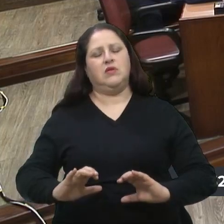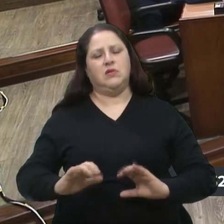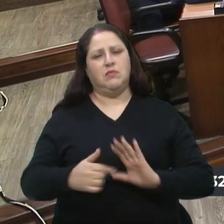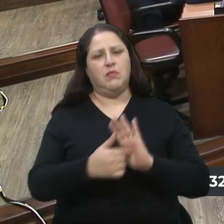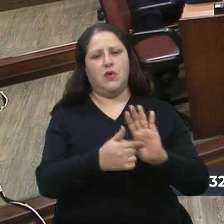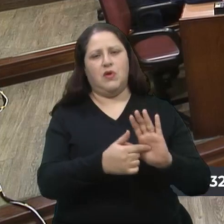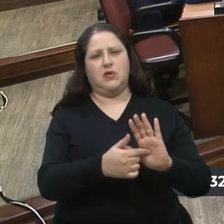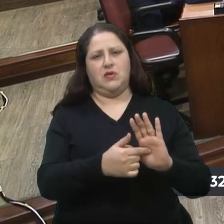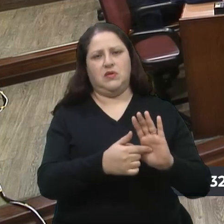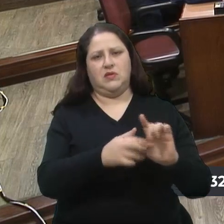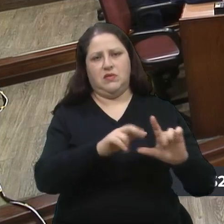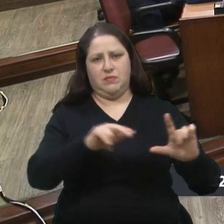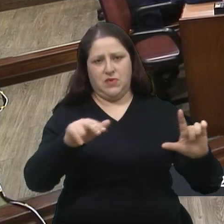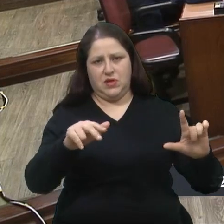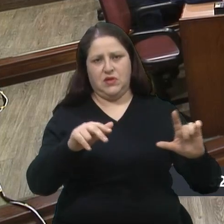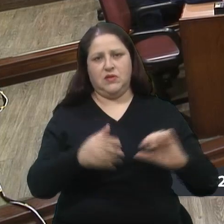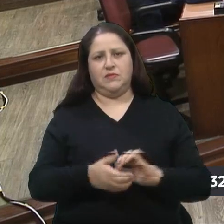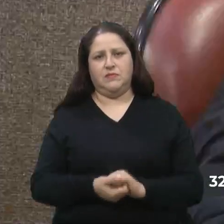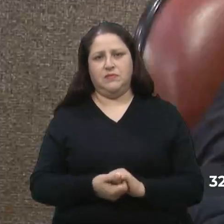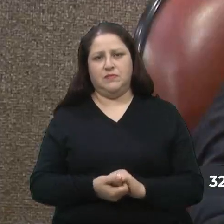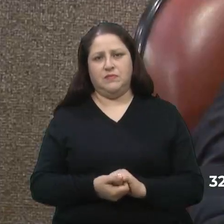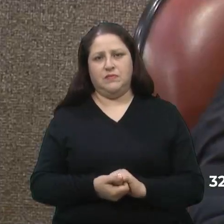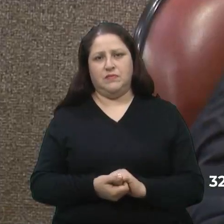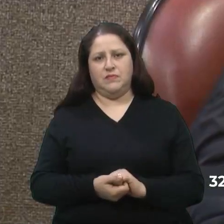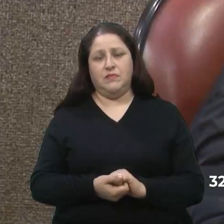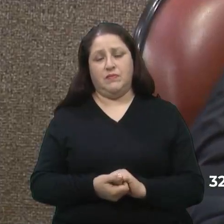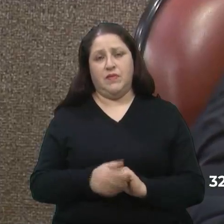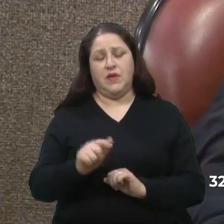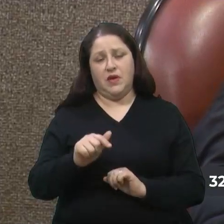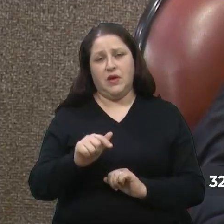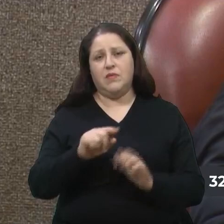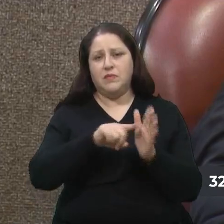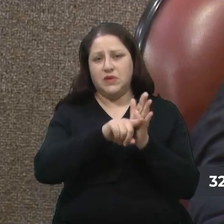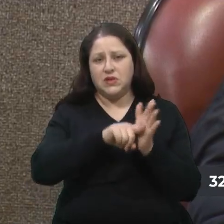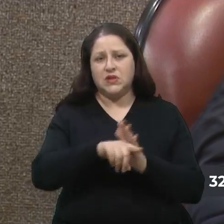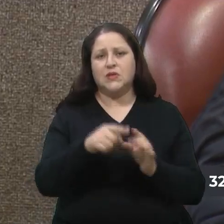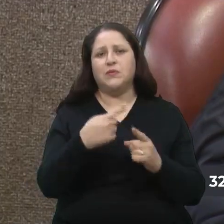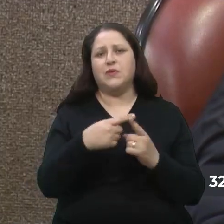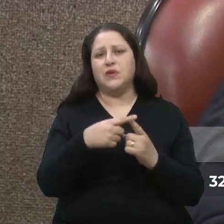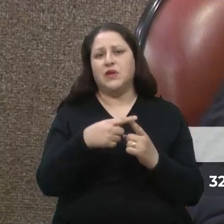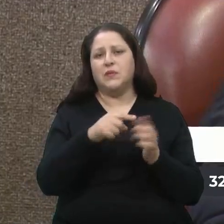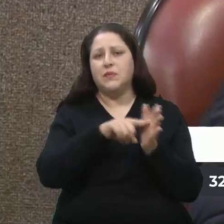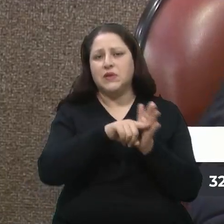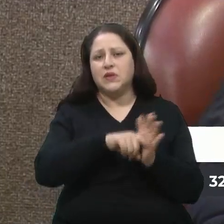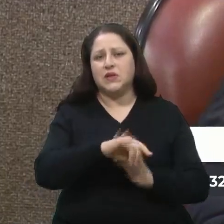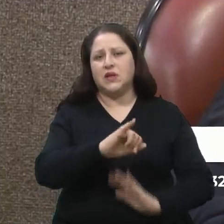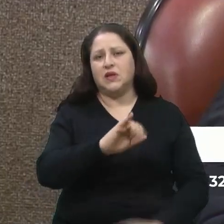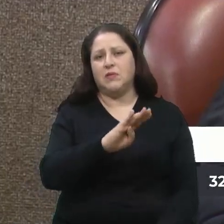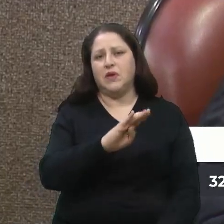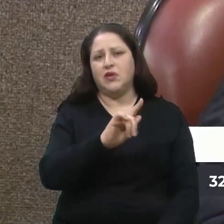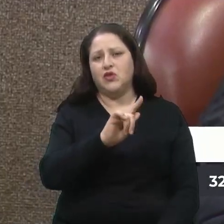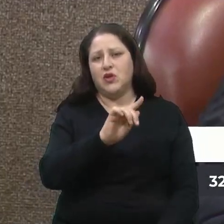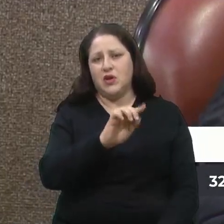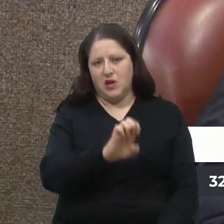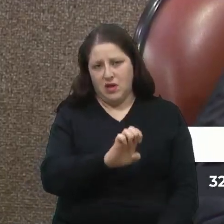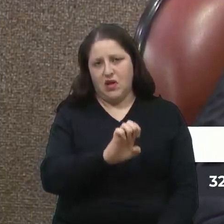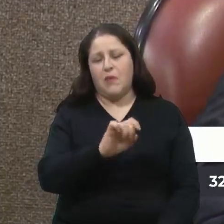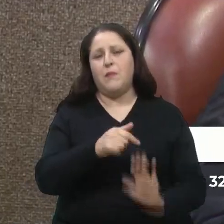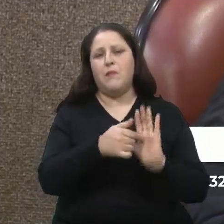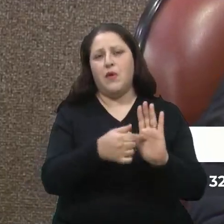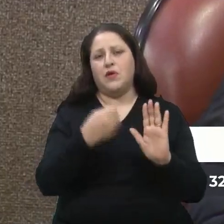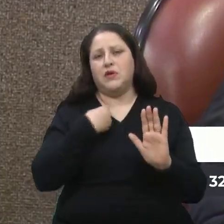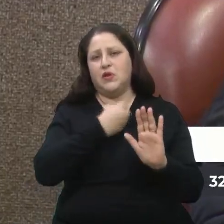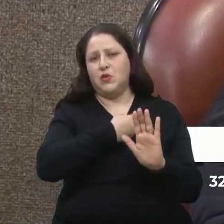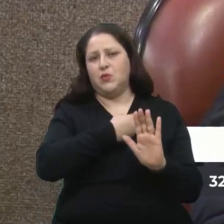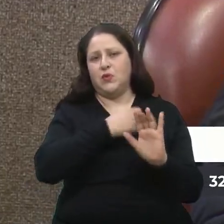está tratando desse assunto justamente porque os números do IBGE trouxeram esses números para Caxias do Sul e também